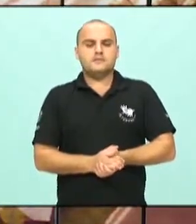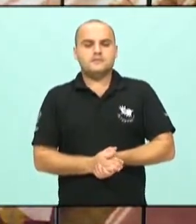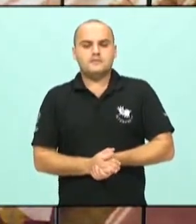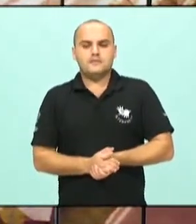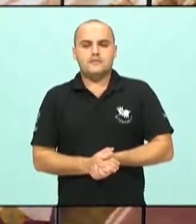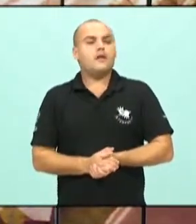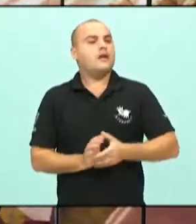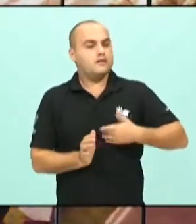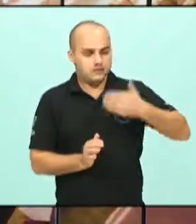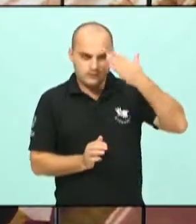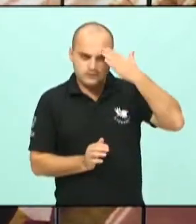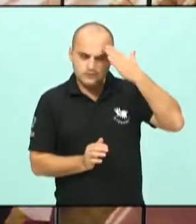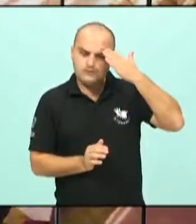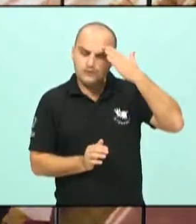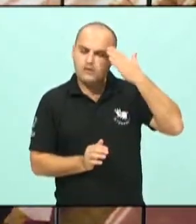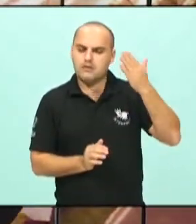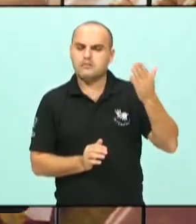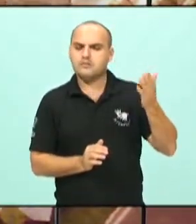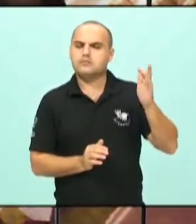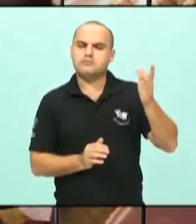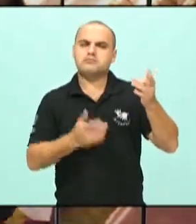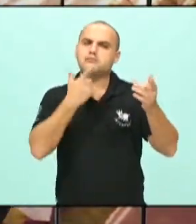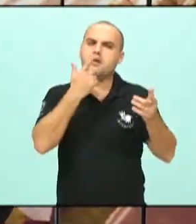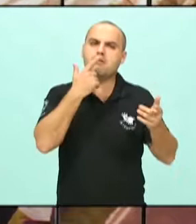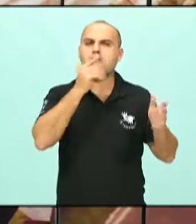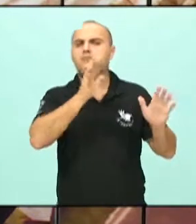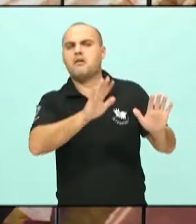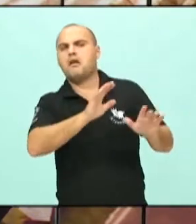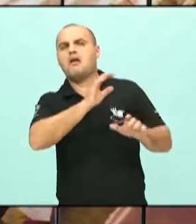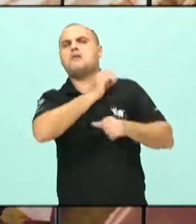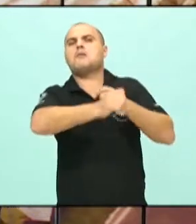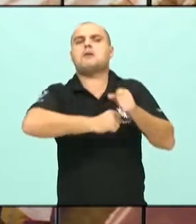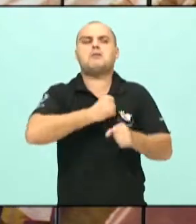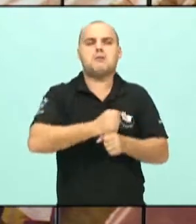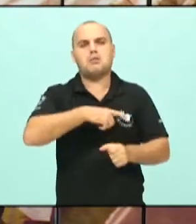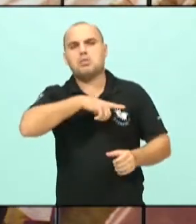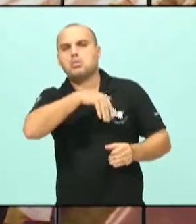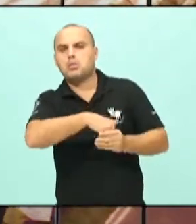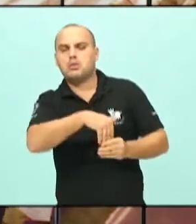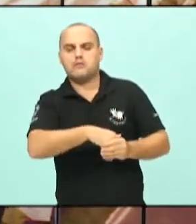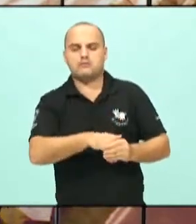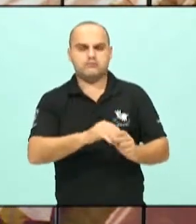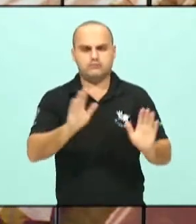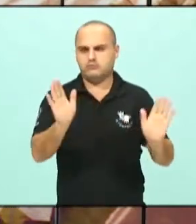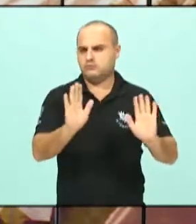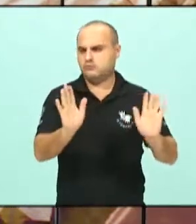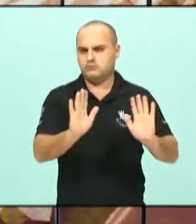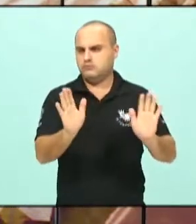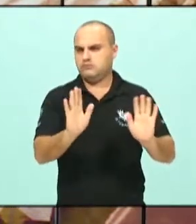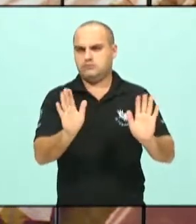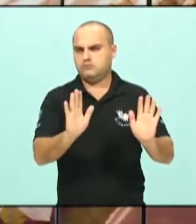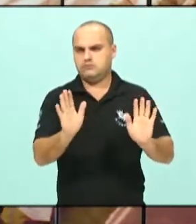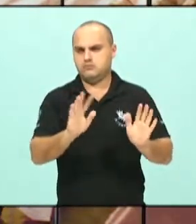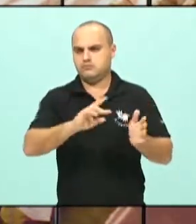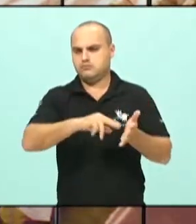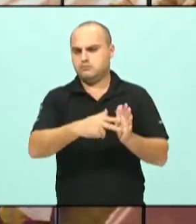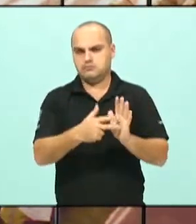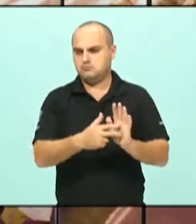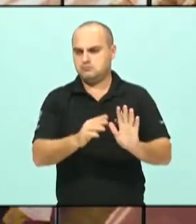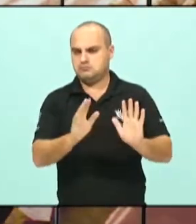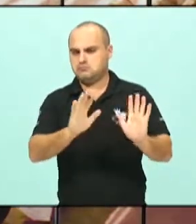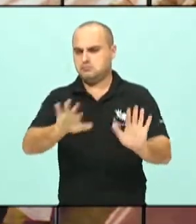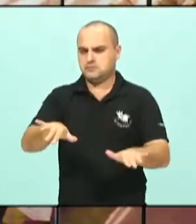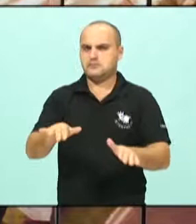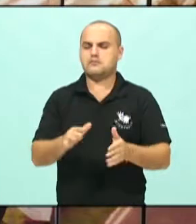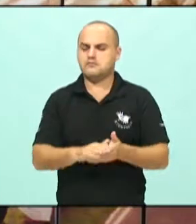é de hoje, há muito. Agora pode até falar assim, não, ano que vem tem eleições. Não, é esse o caso do vereador Fabrício